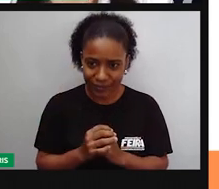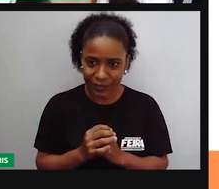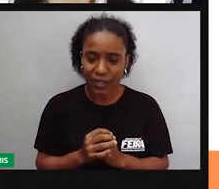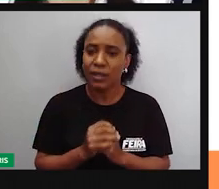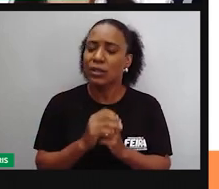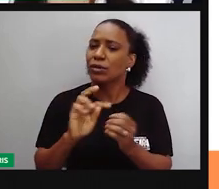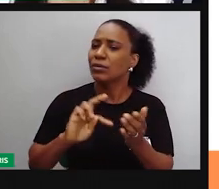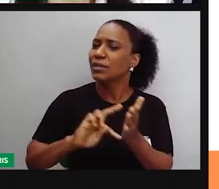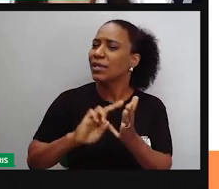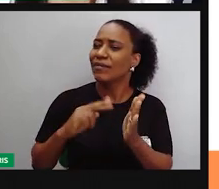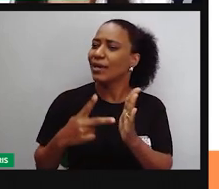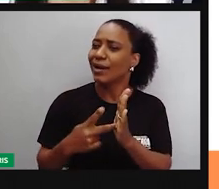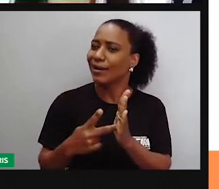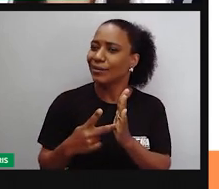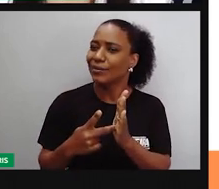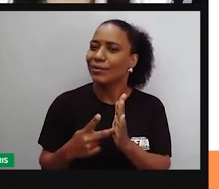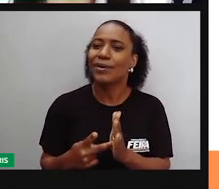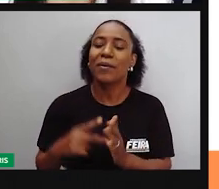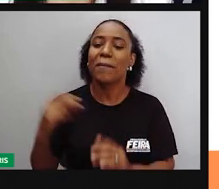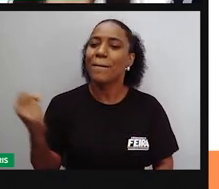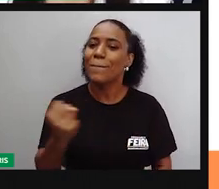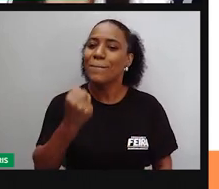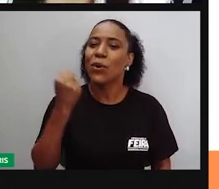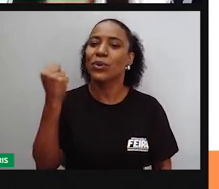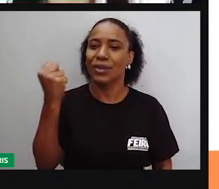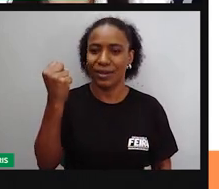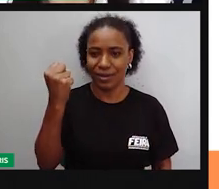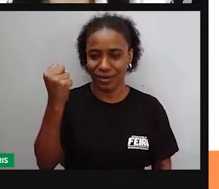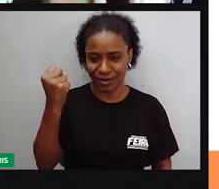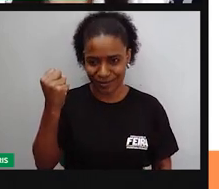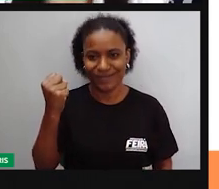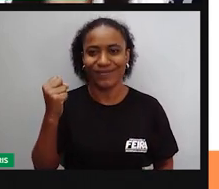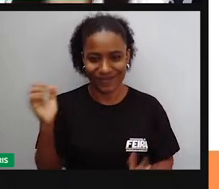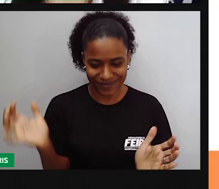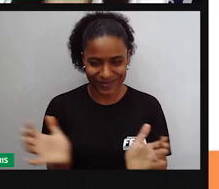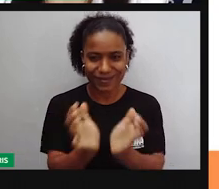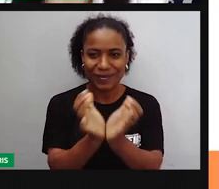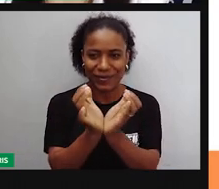origem da palavra significa poder do povo.